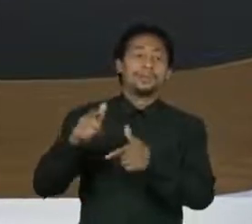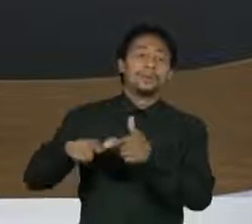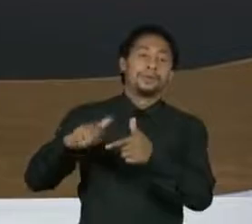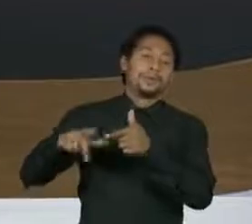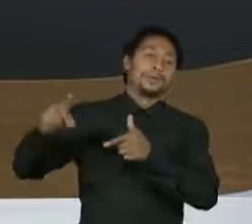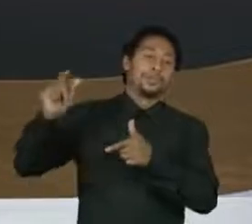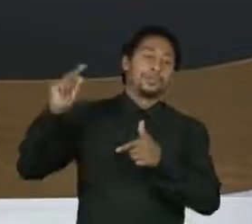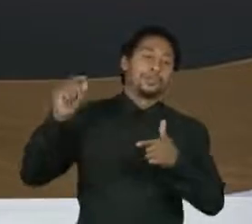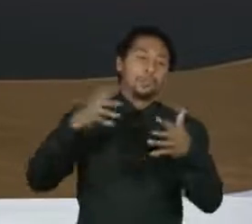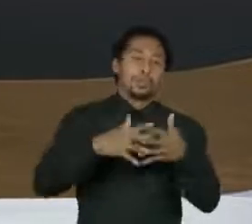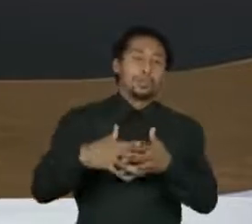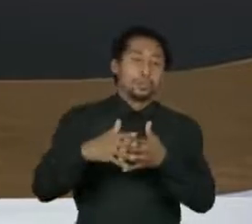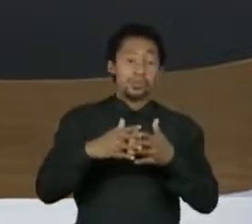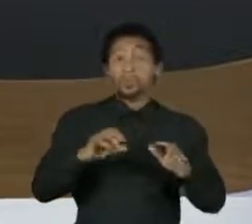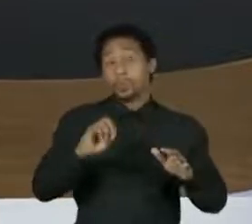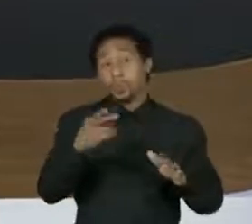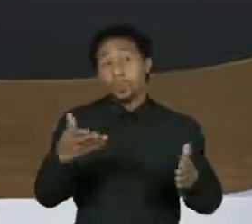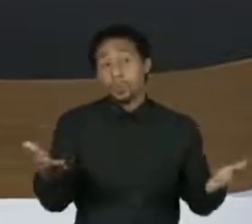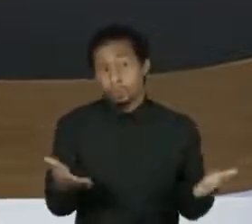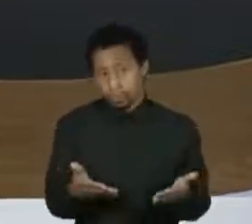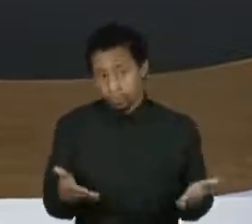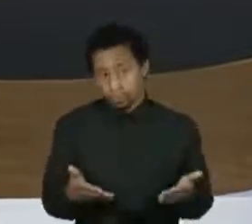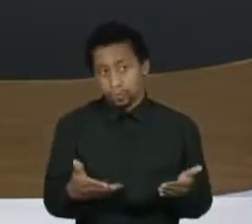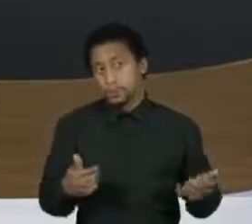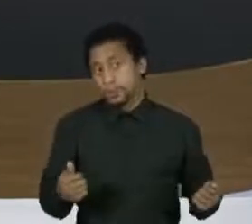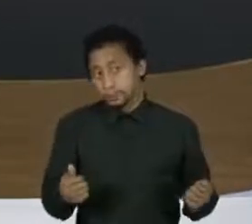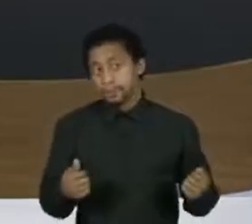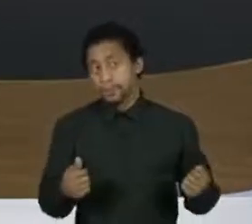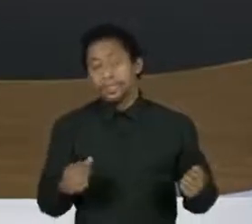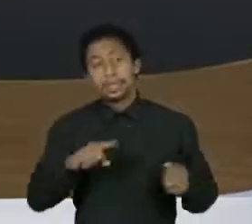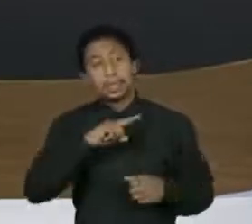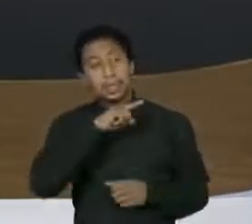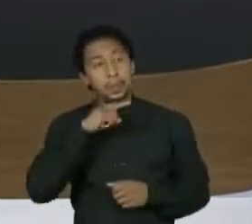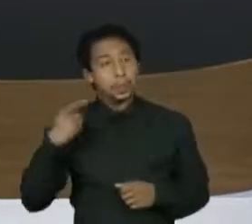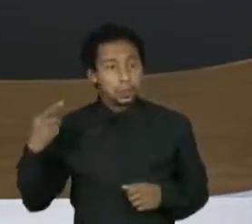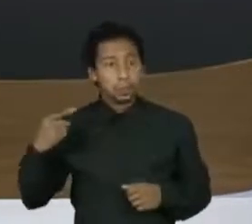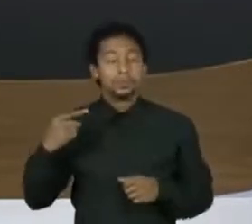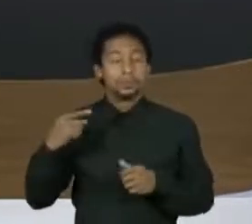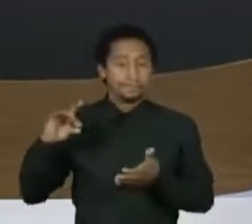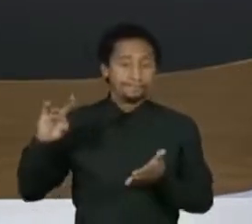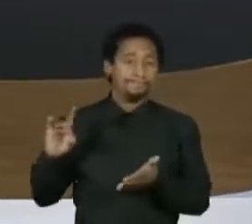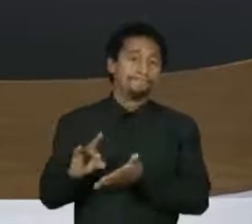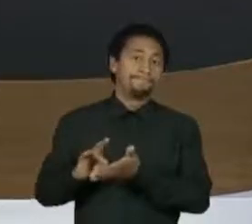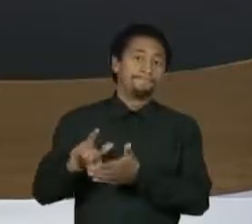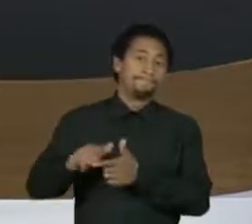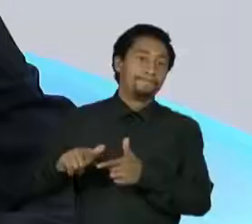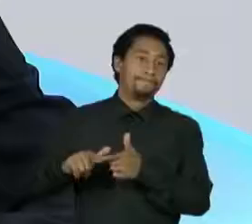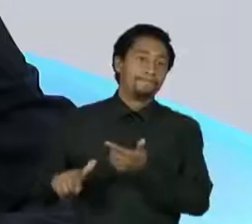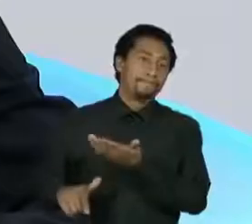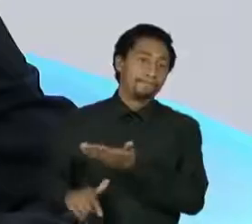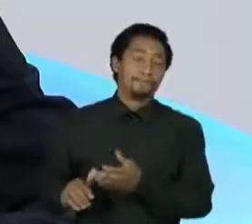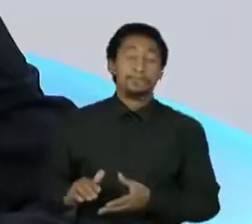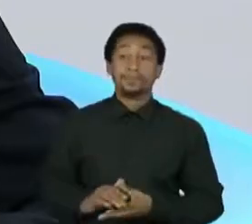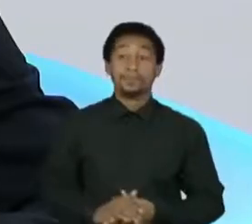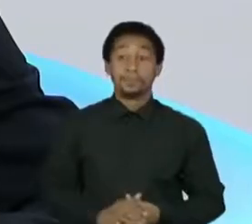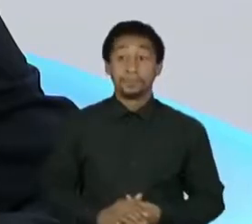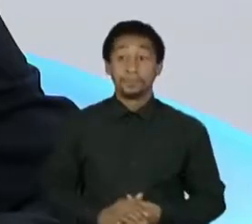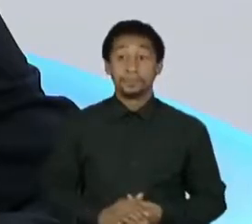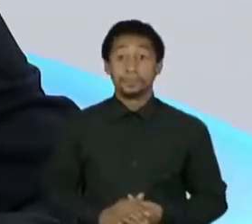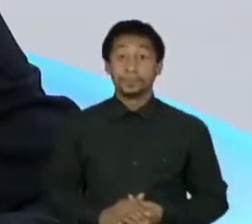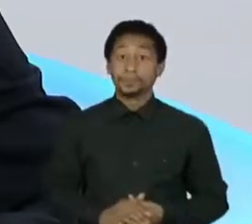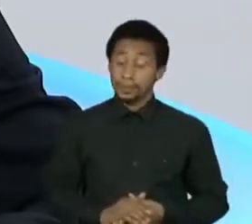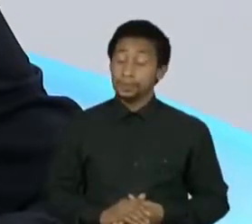Ou o senhor acha que hoje a opinião pública tem a visão da Rússia como a verdadeira culpada do conflito? Eu acho que o segundo